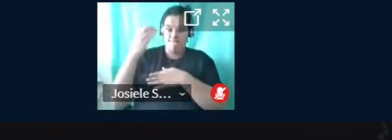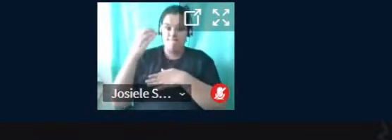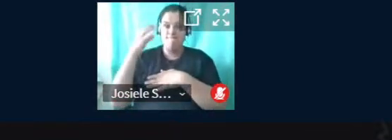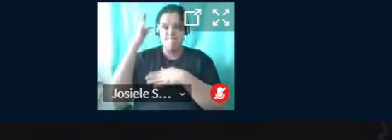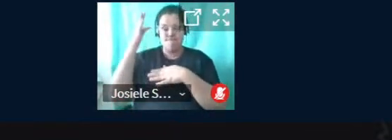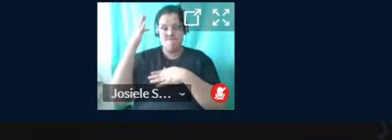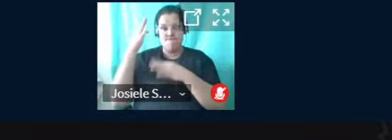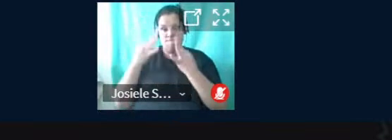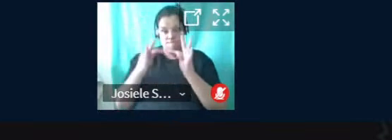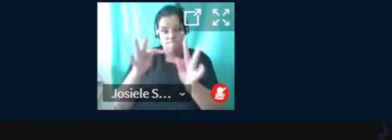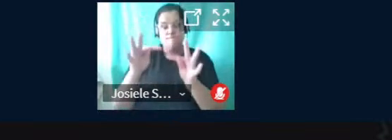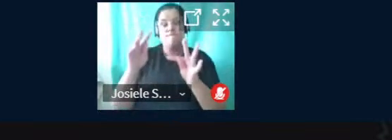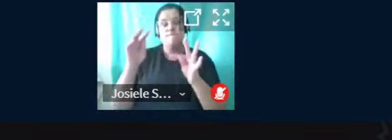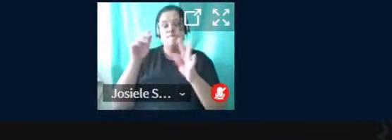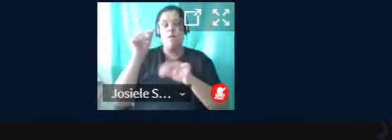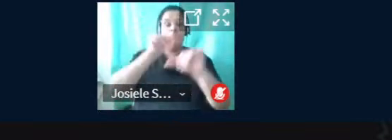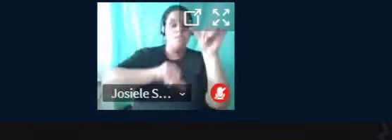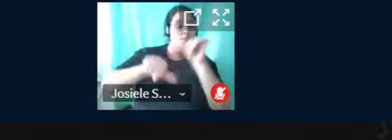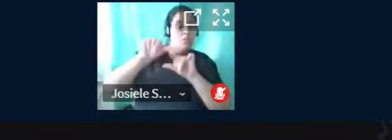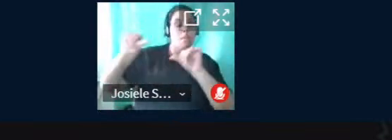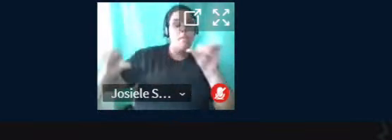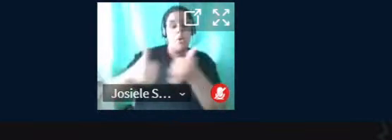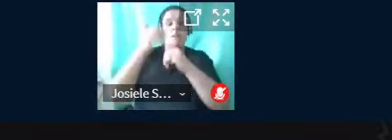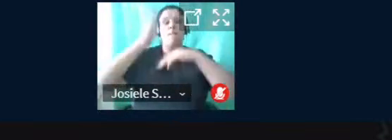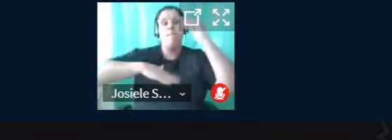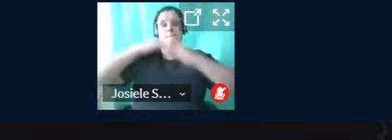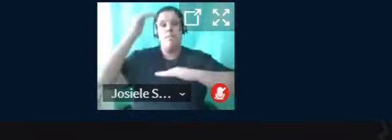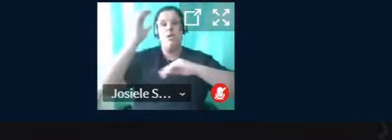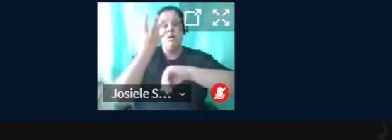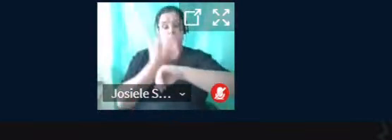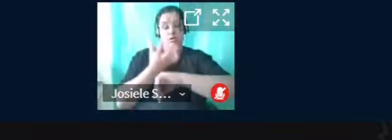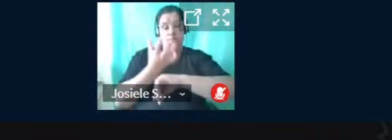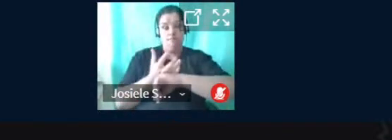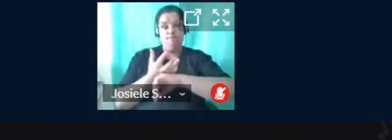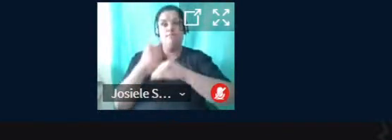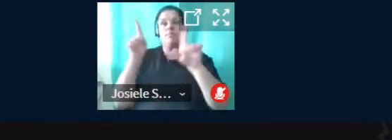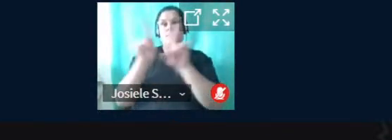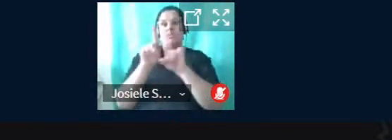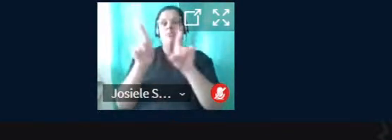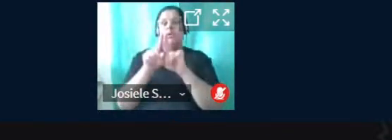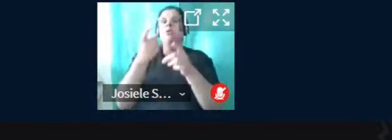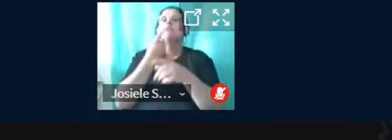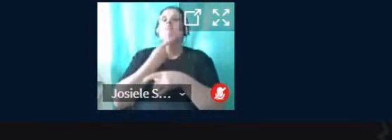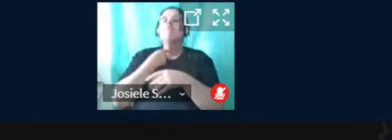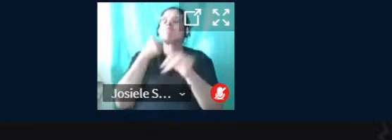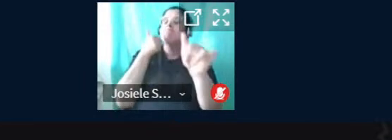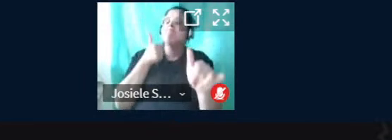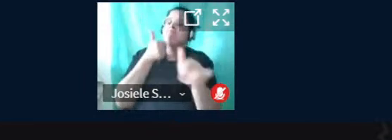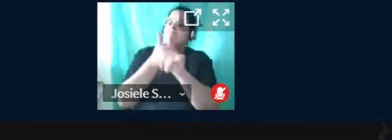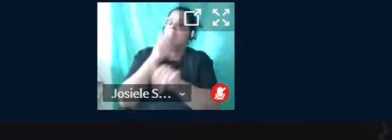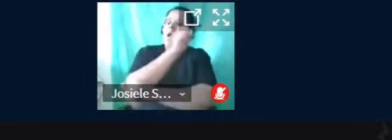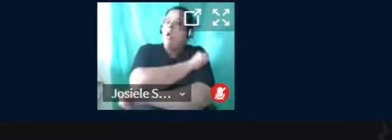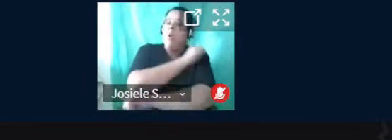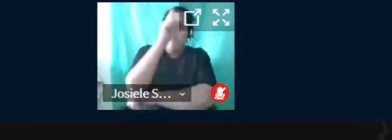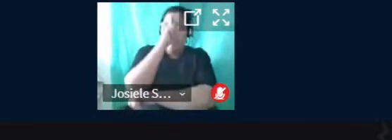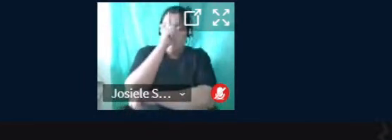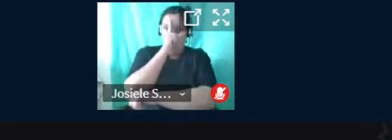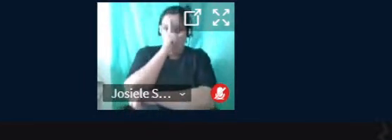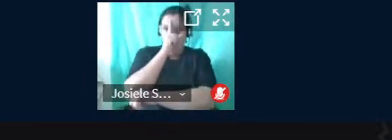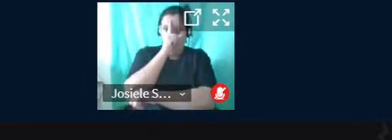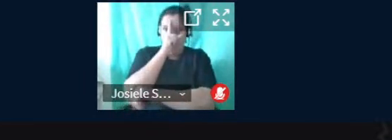campus, modificando e melhorando as práticas da disciplina. E nós também gostaríamos de estar perto dos alunos do primeiro ano.